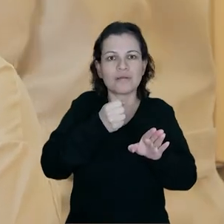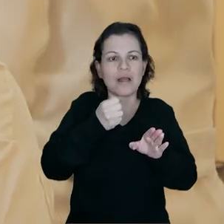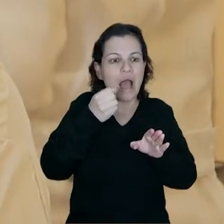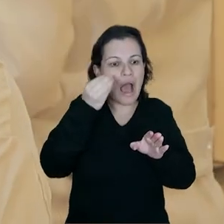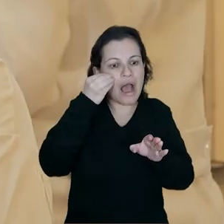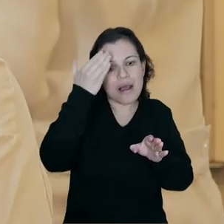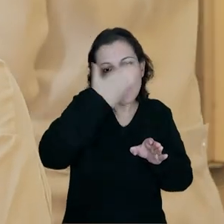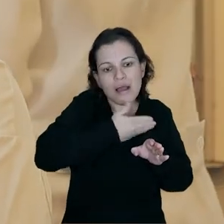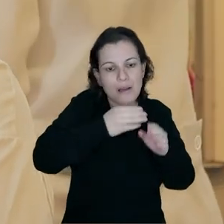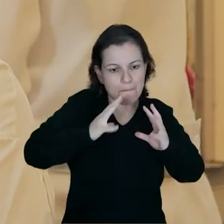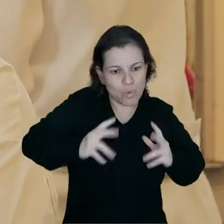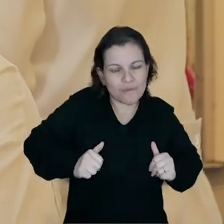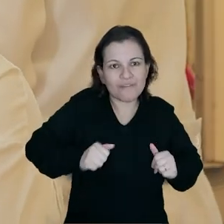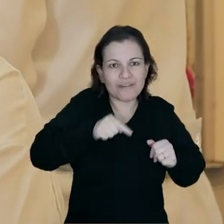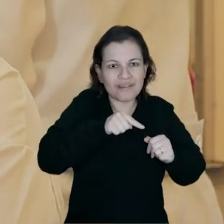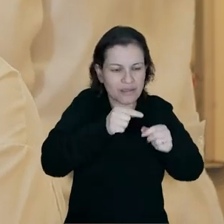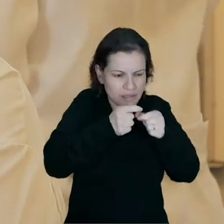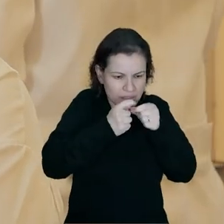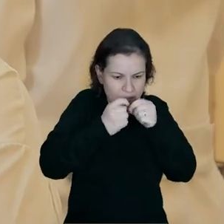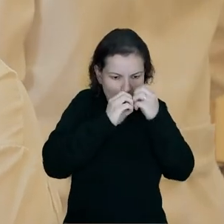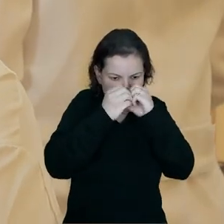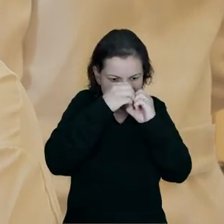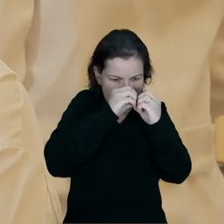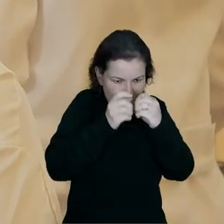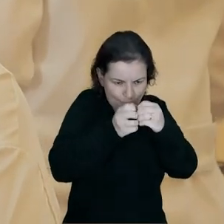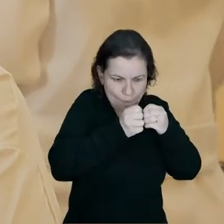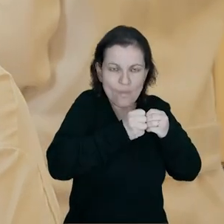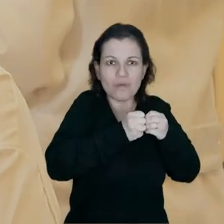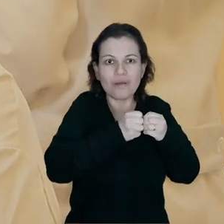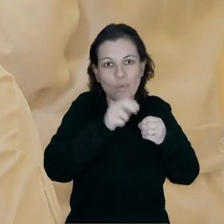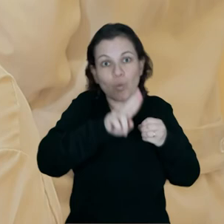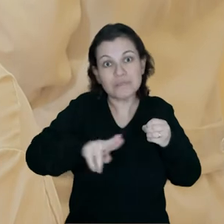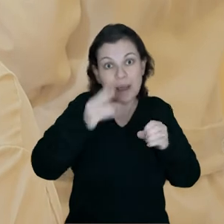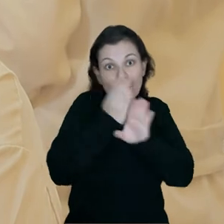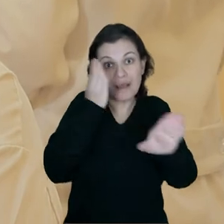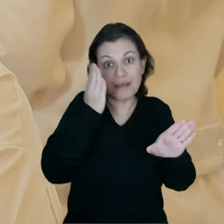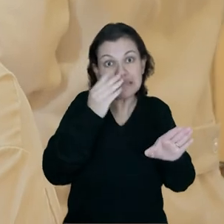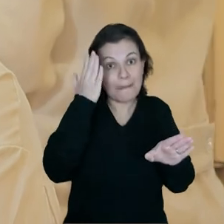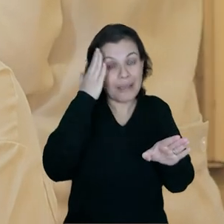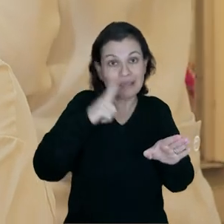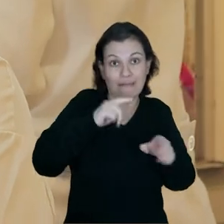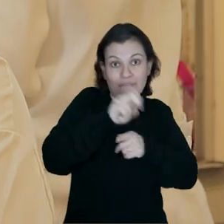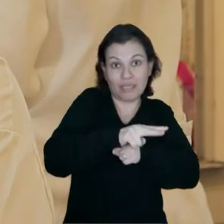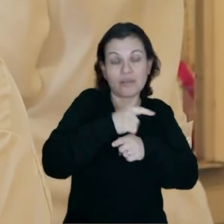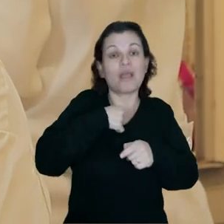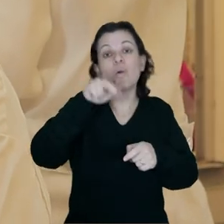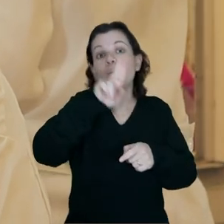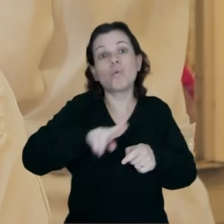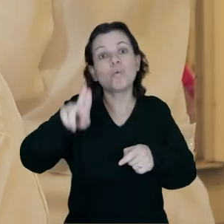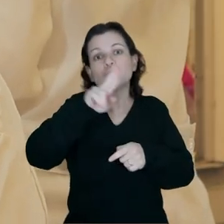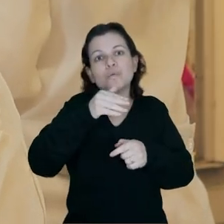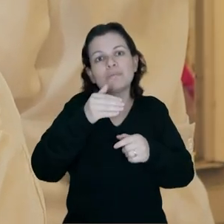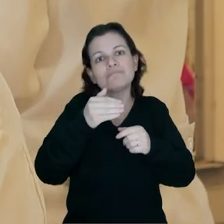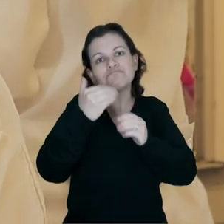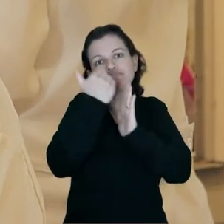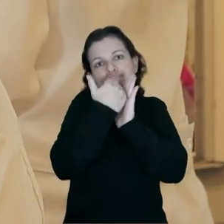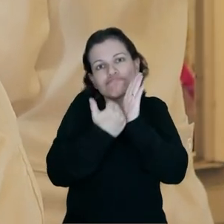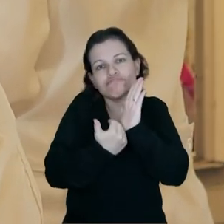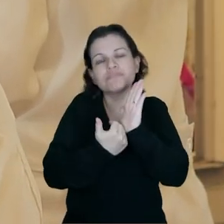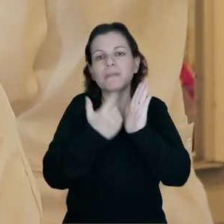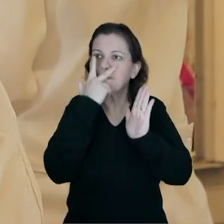a amostra, purificar a biomolécula que é utilizada para o diagnóstico, eu uso um